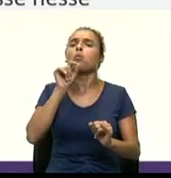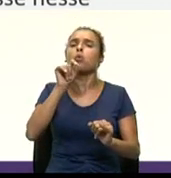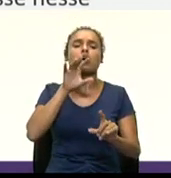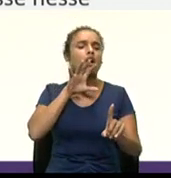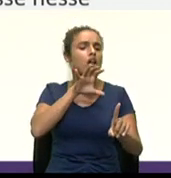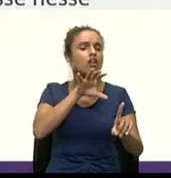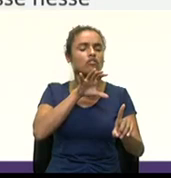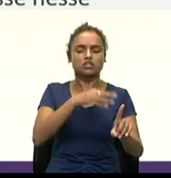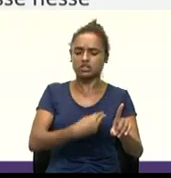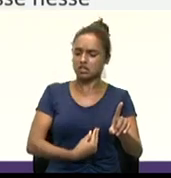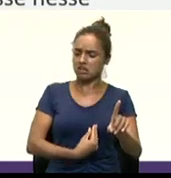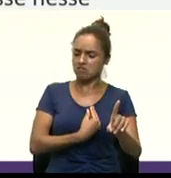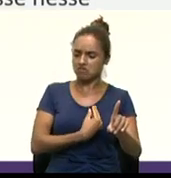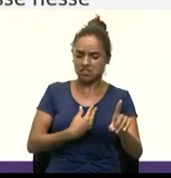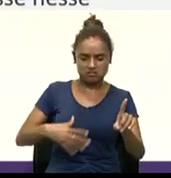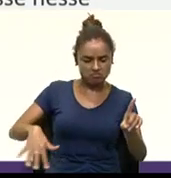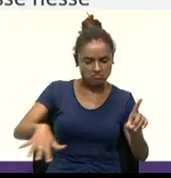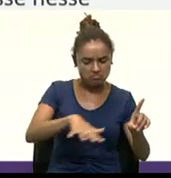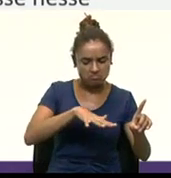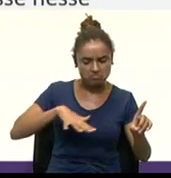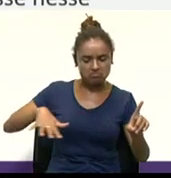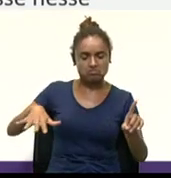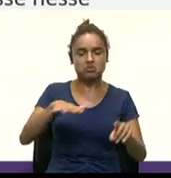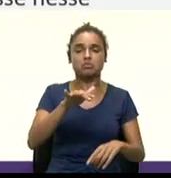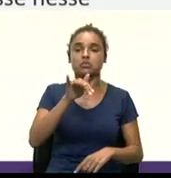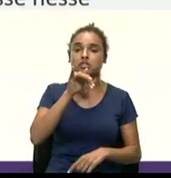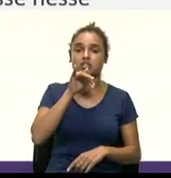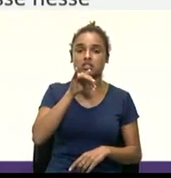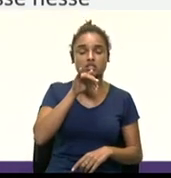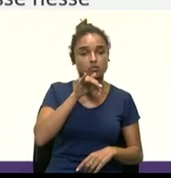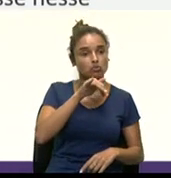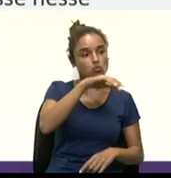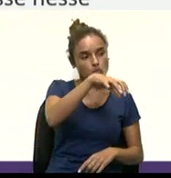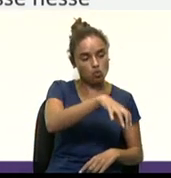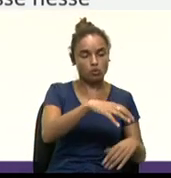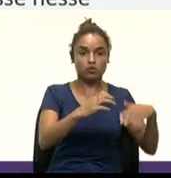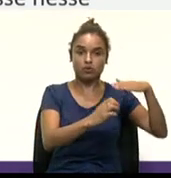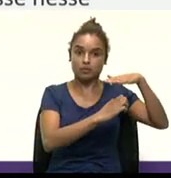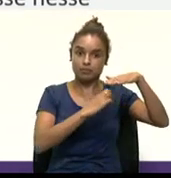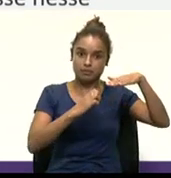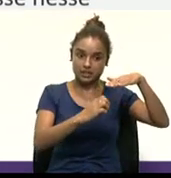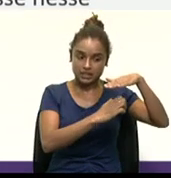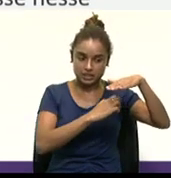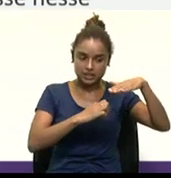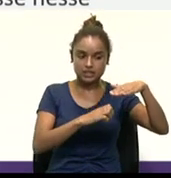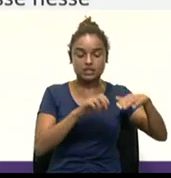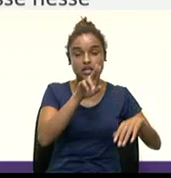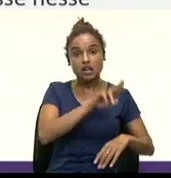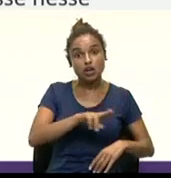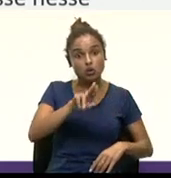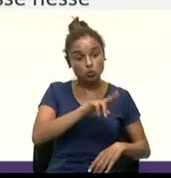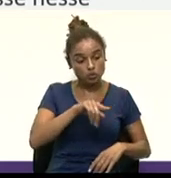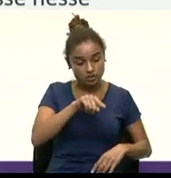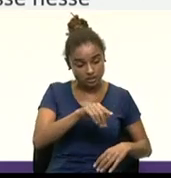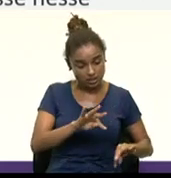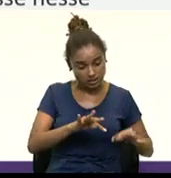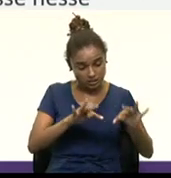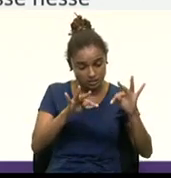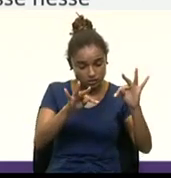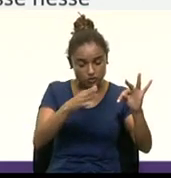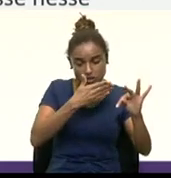empresas fazem uso da tecnologia para melhorar o desempenho, aumentar o